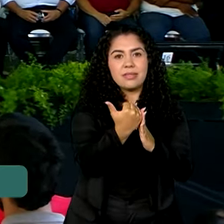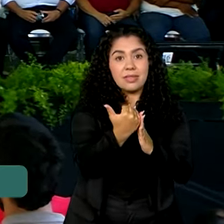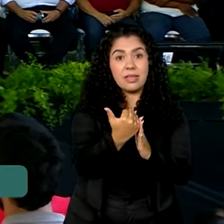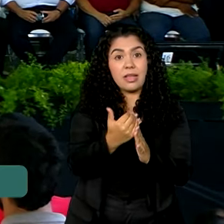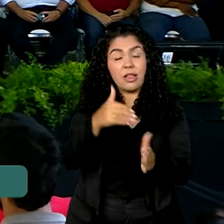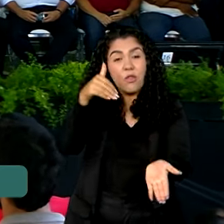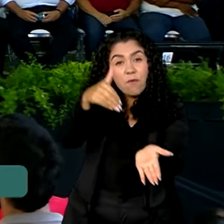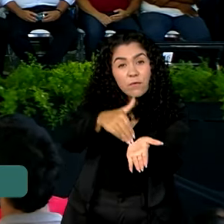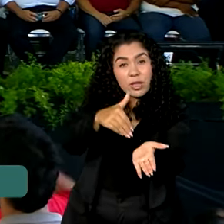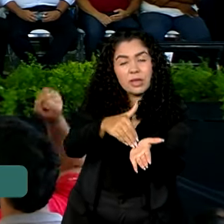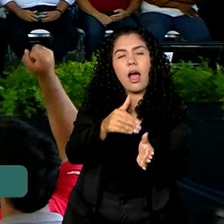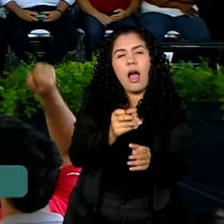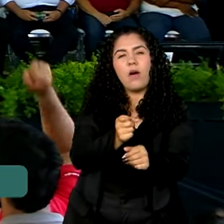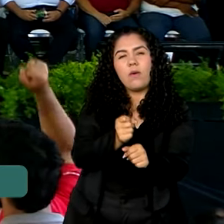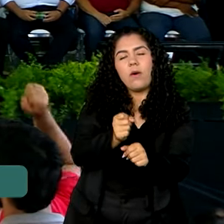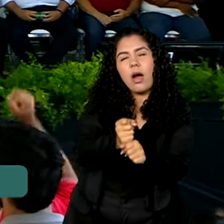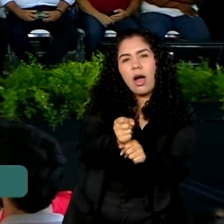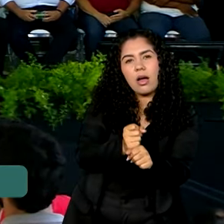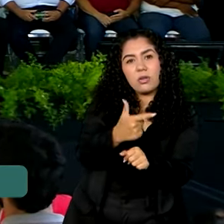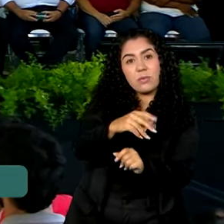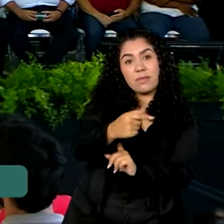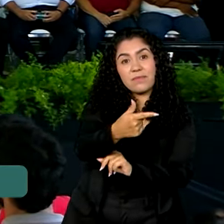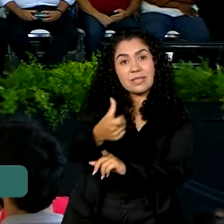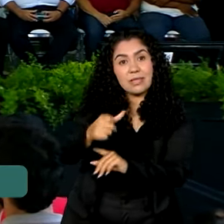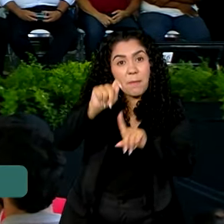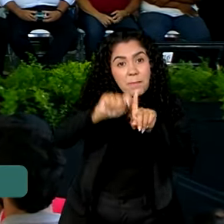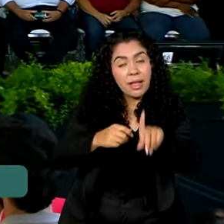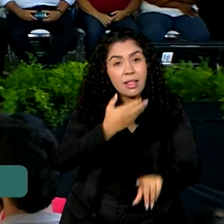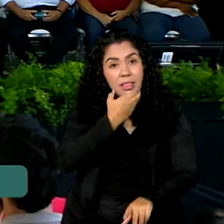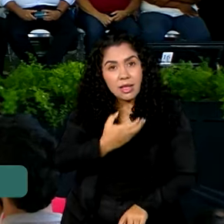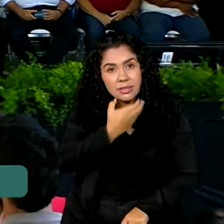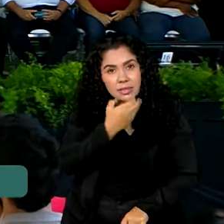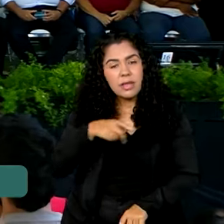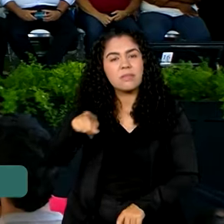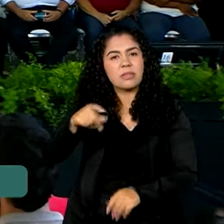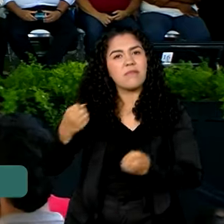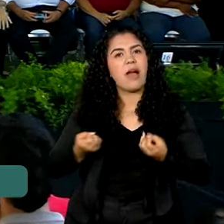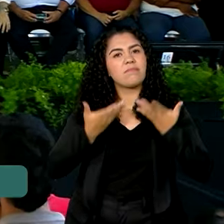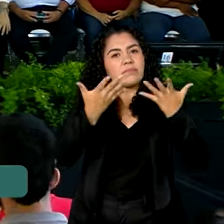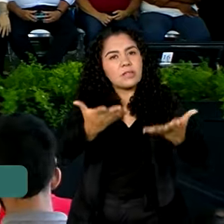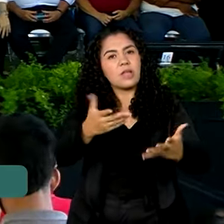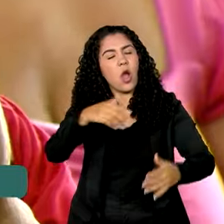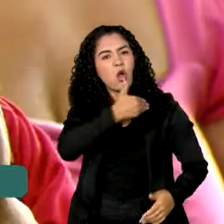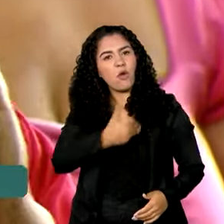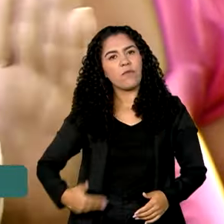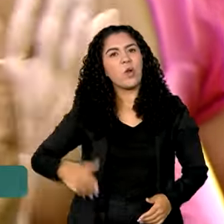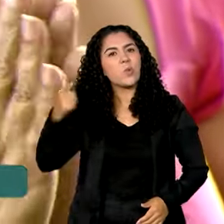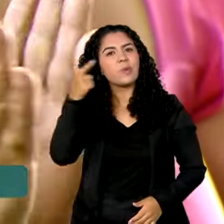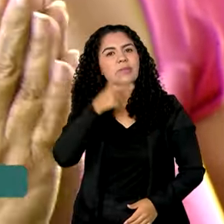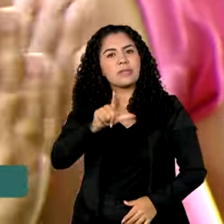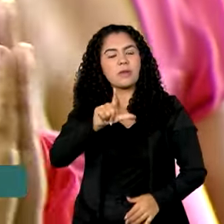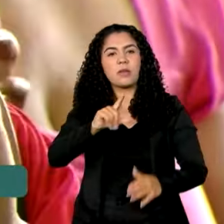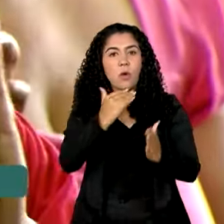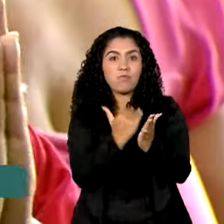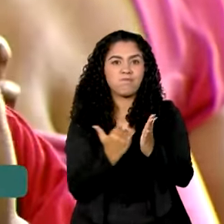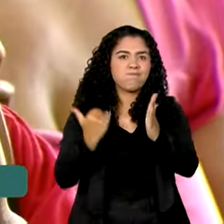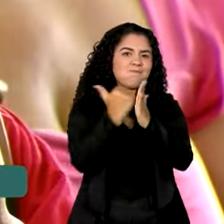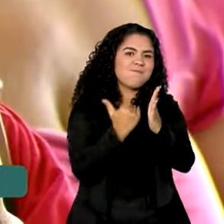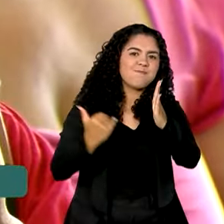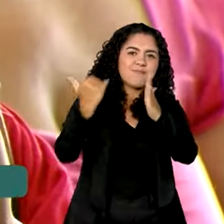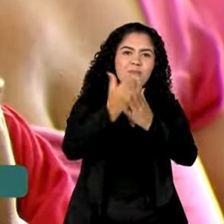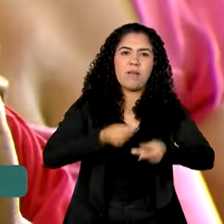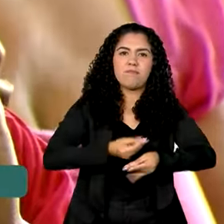dezembro de 2026, o senhor vai dizer que o seu governo ultrapassou a meta de 2 milhões de unidades habitacionais.